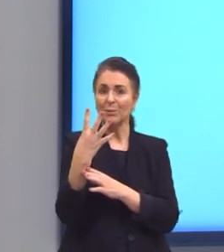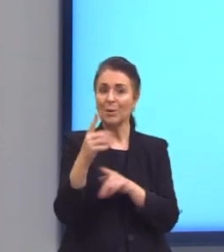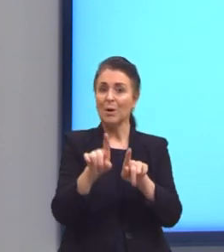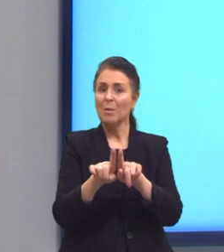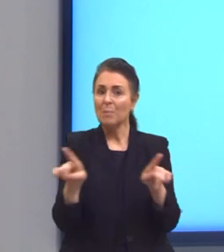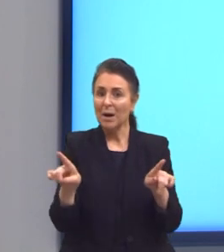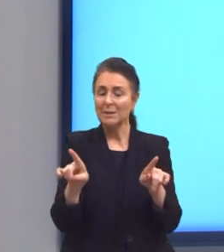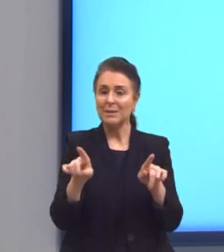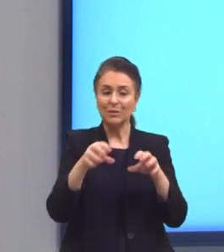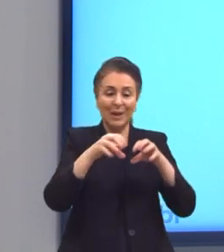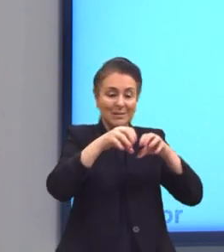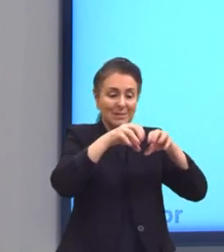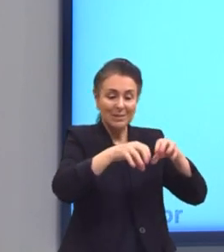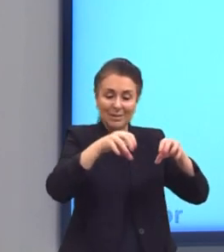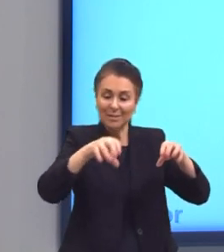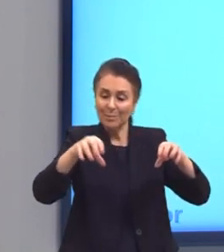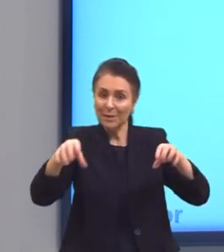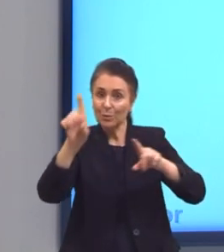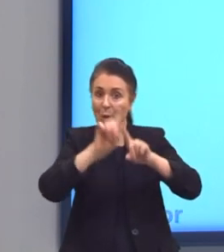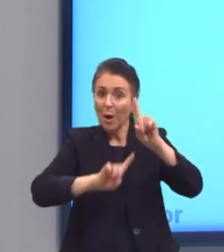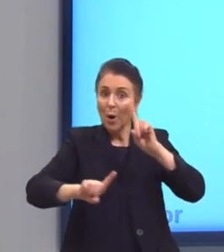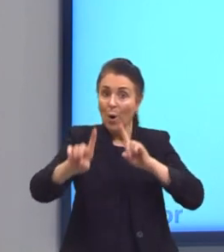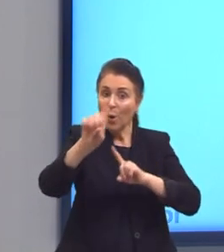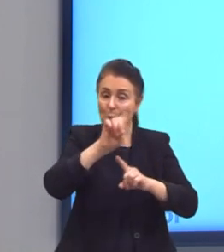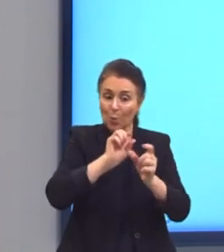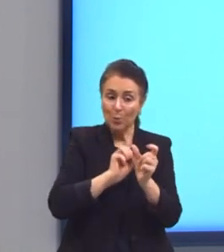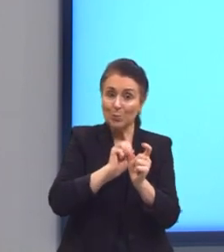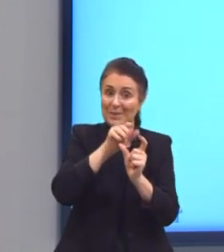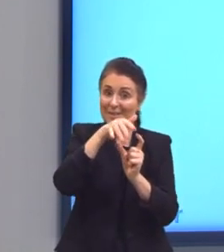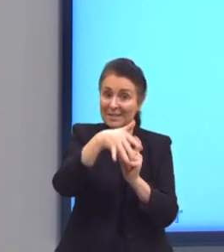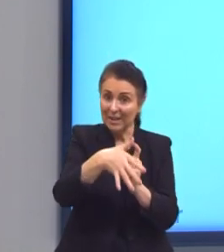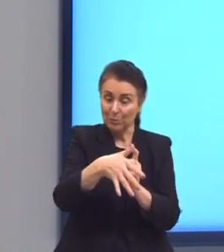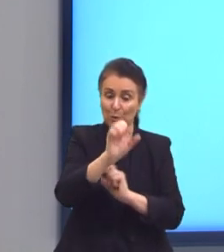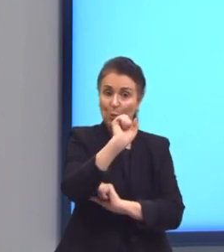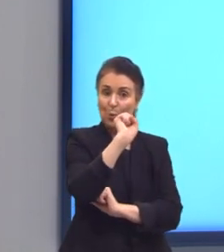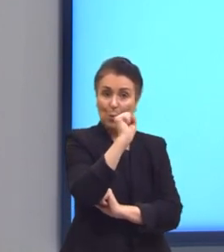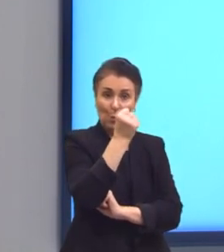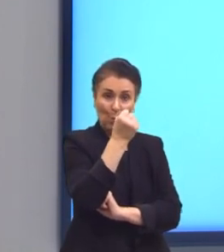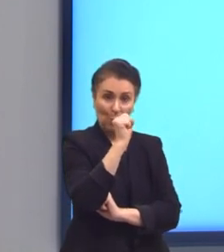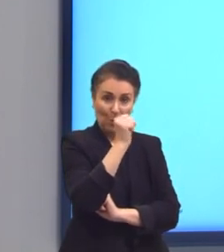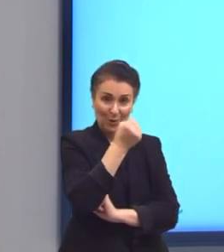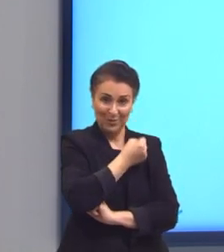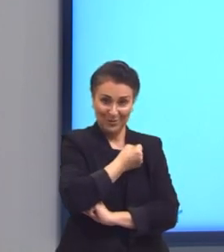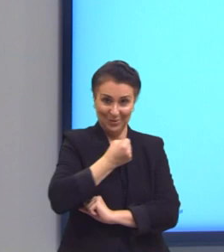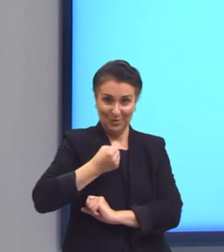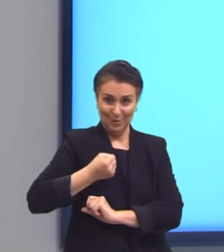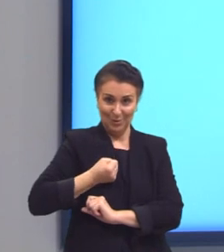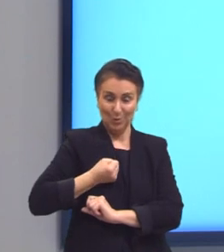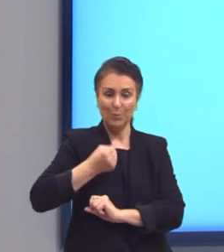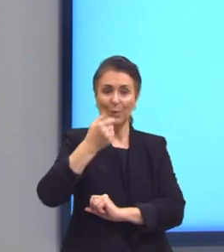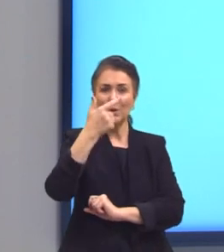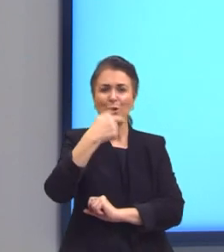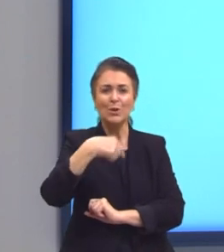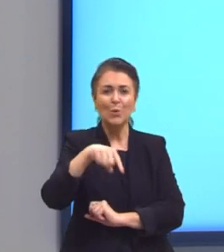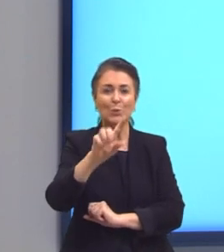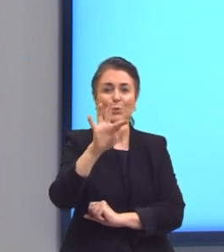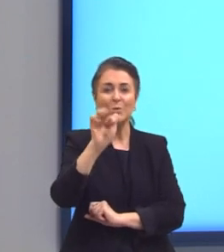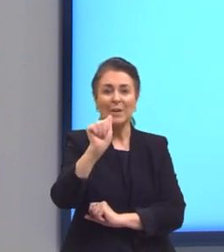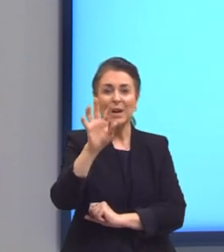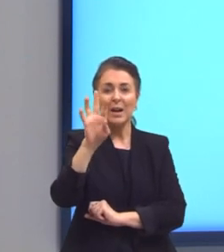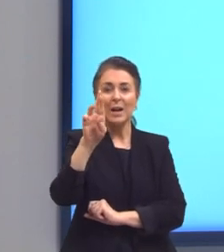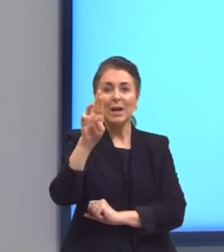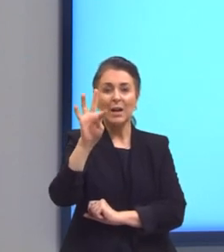separando, então, alguns termos, né? Que aqui seria o 8, em outros fatores para facilitar, de repente,